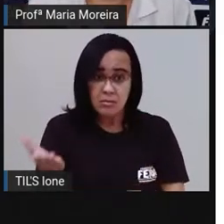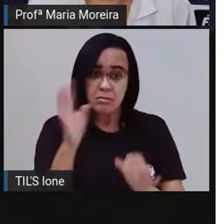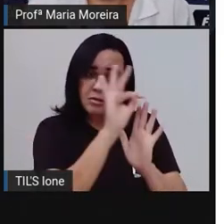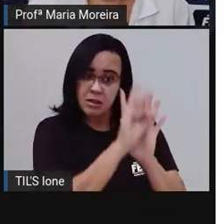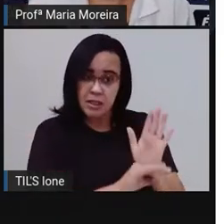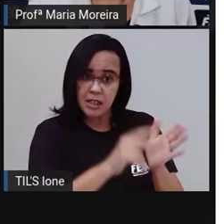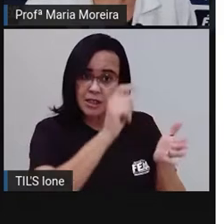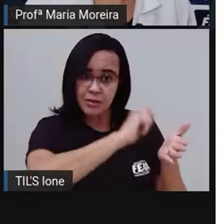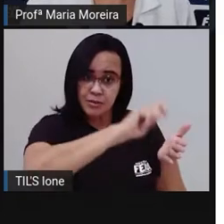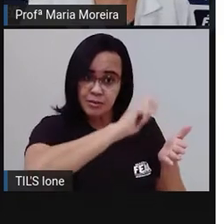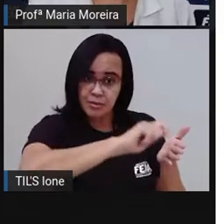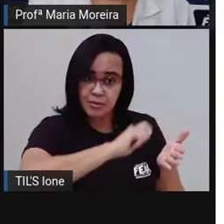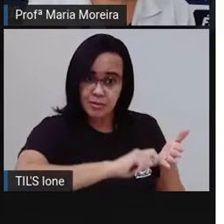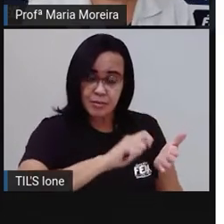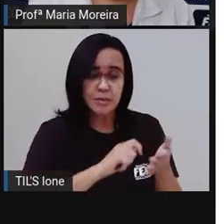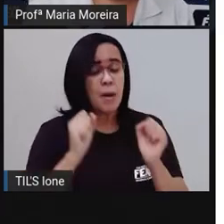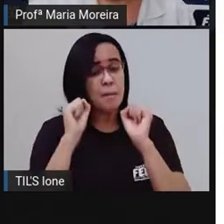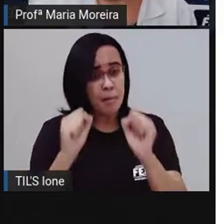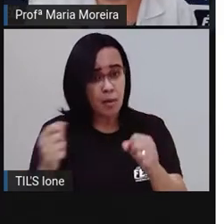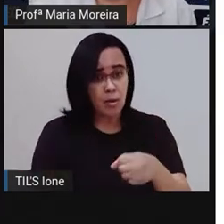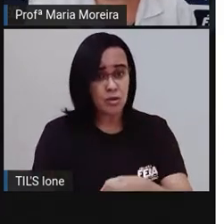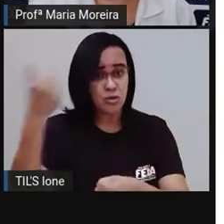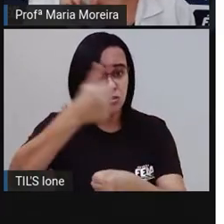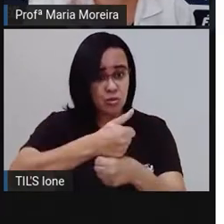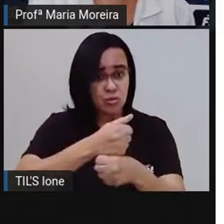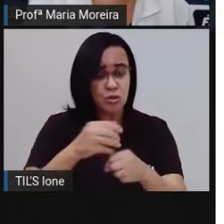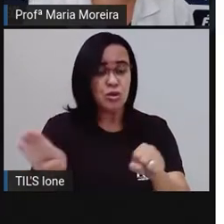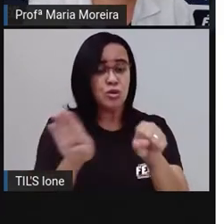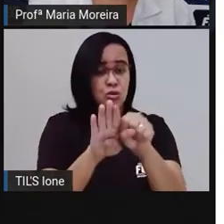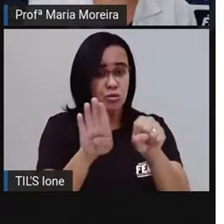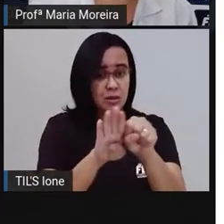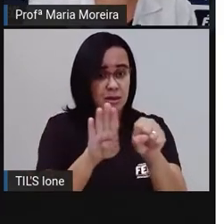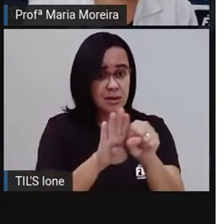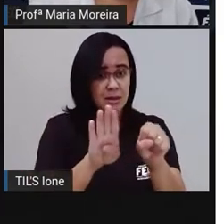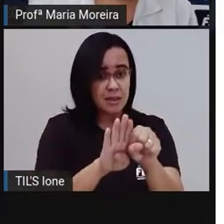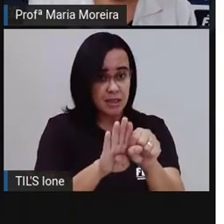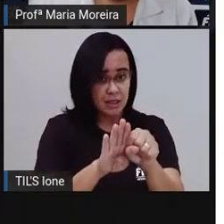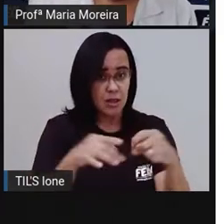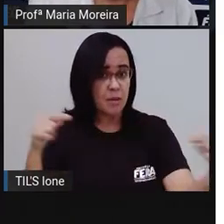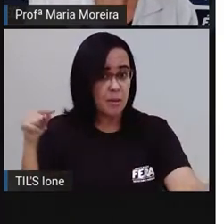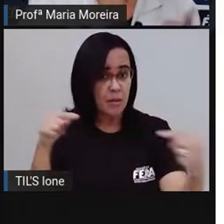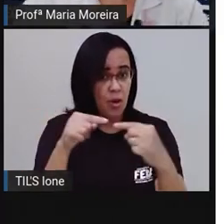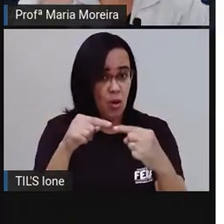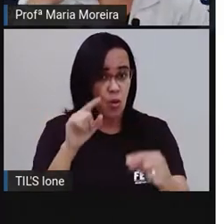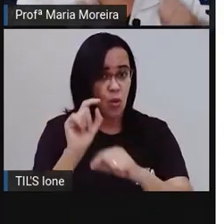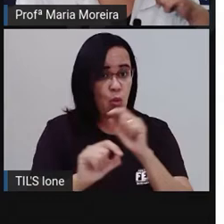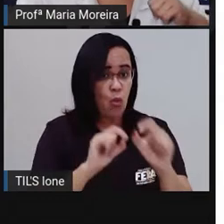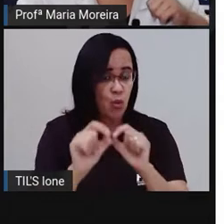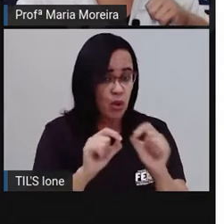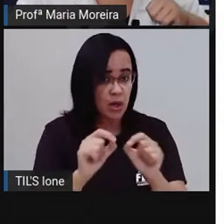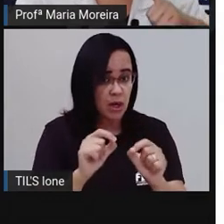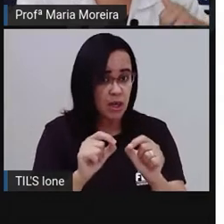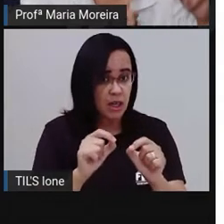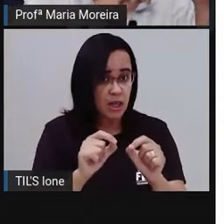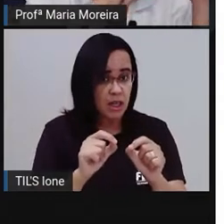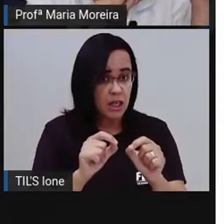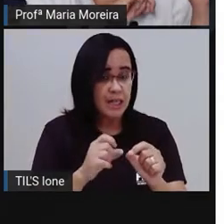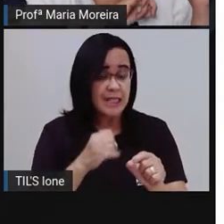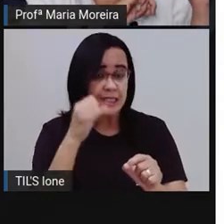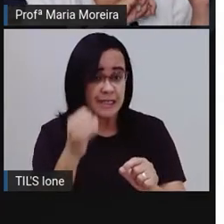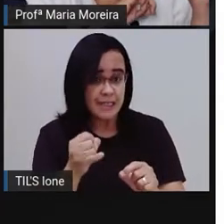que podem aí, né, substituir o substantivo. Mas essa substituição, ela só acontece se esse substantivo tiver